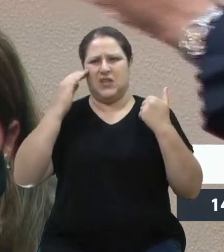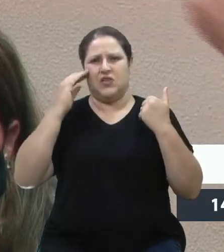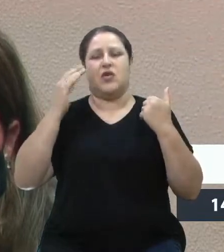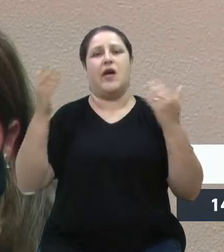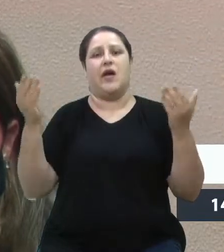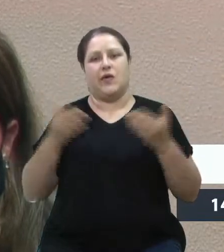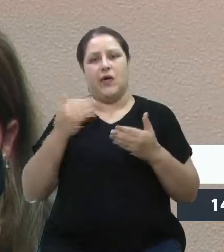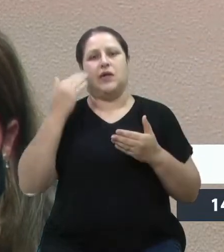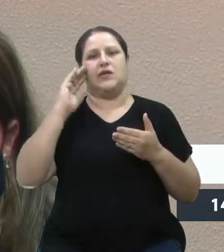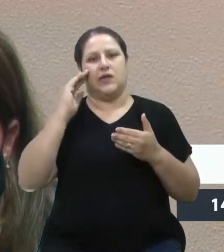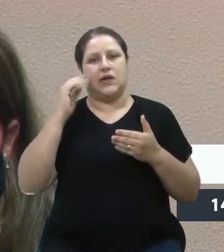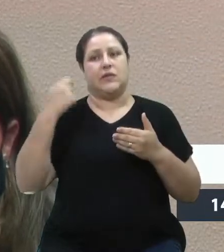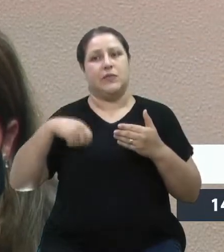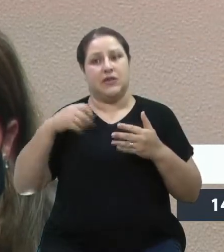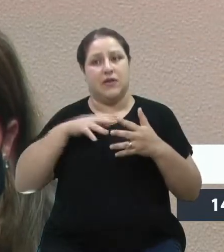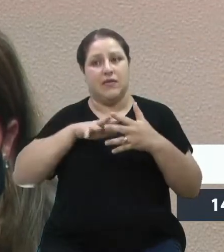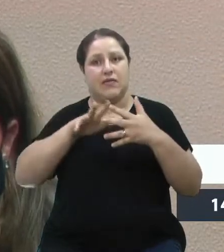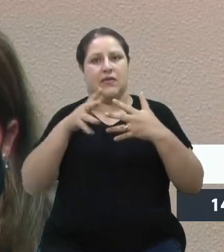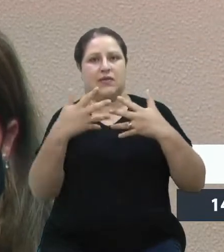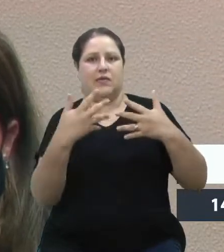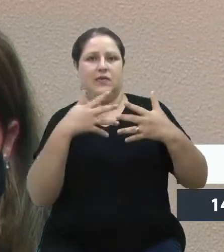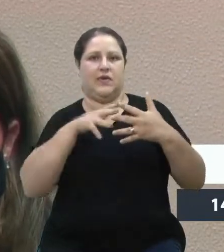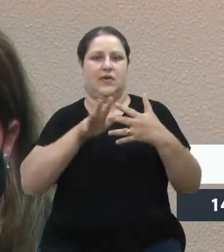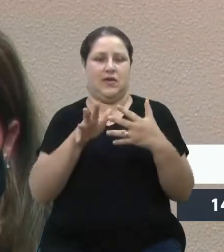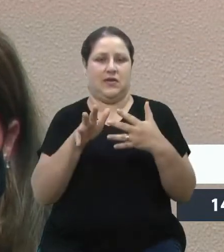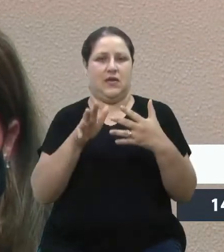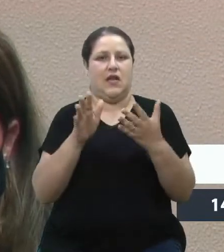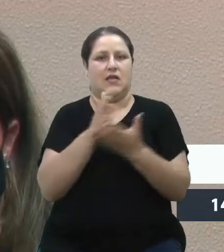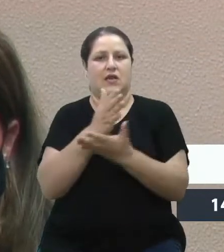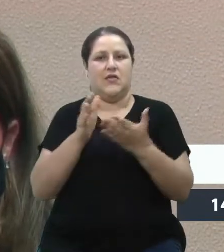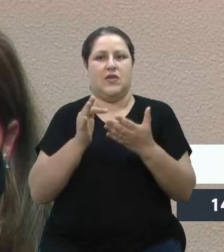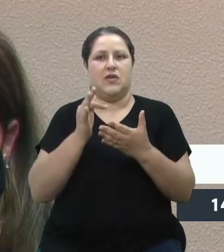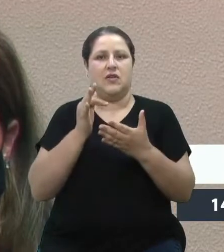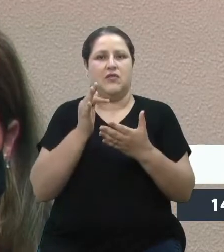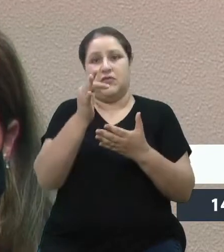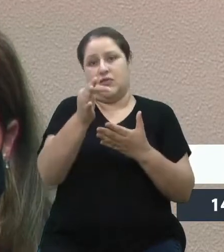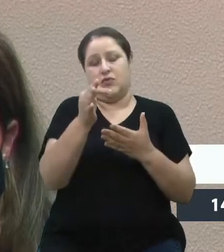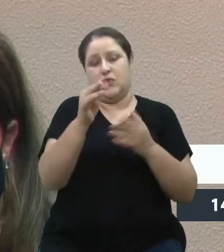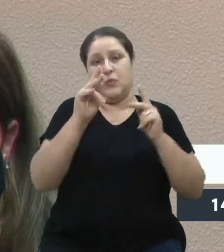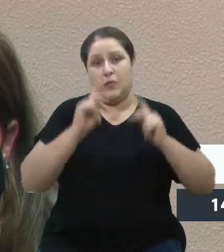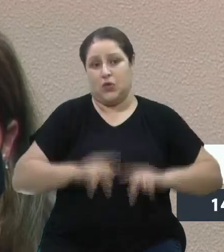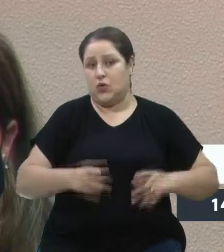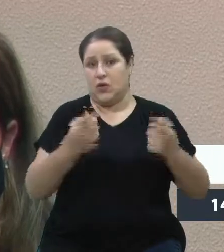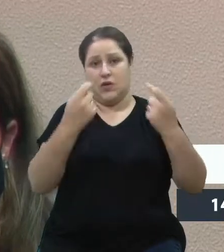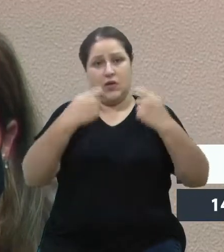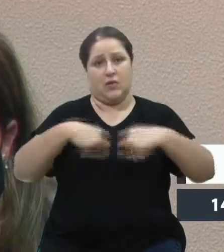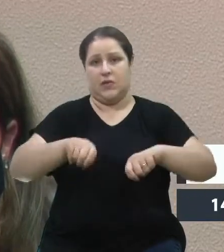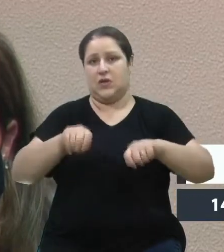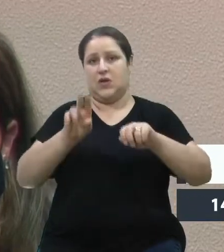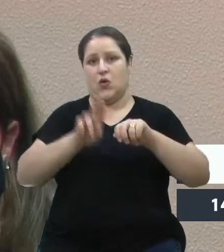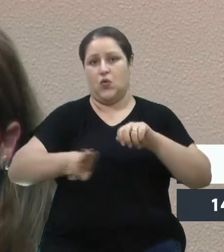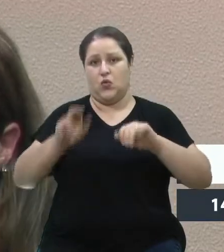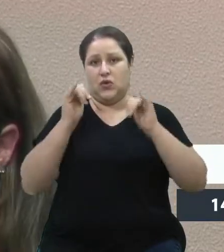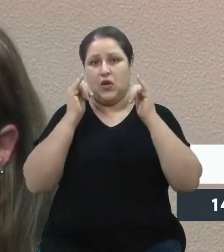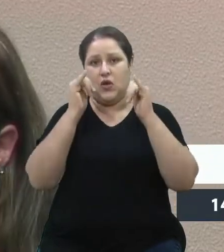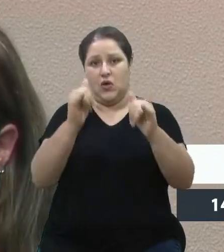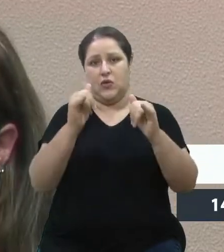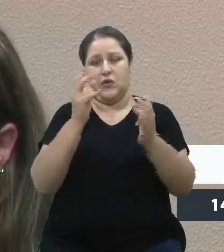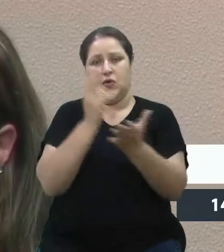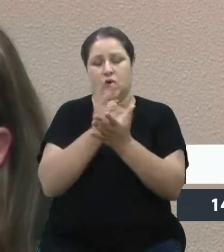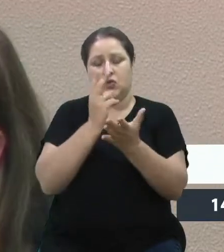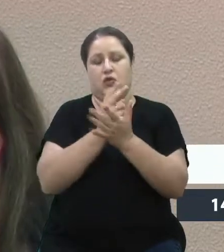frente, aquelas pessoas que não necessitam de usar ônibus, que continuam nas redes sociais colocando,